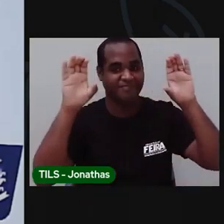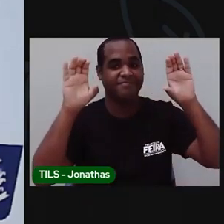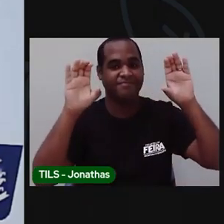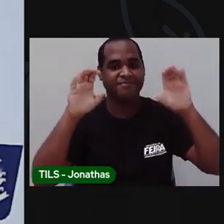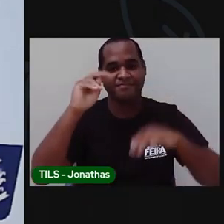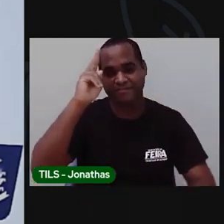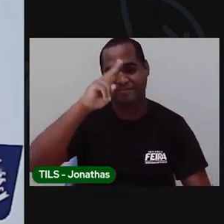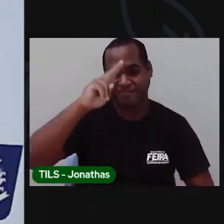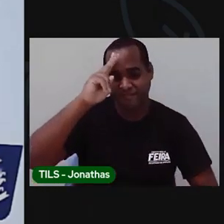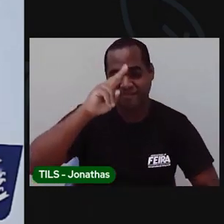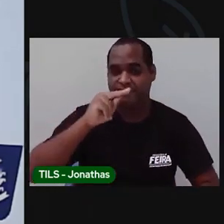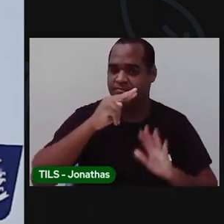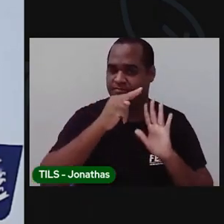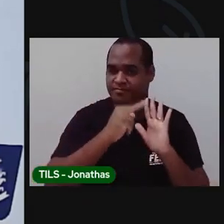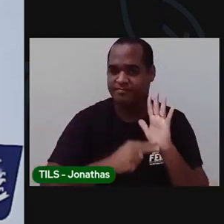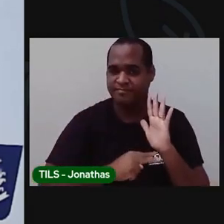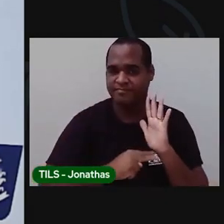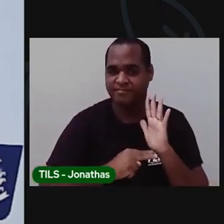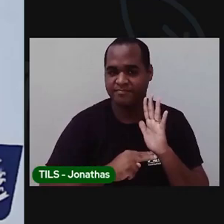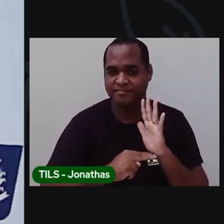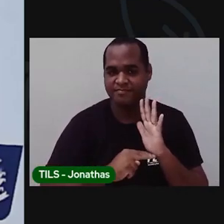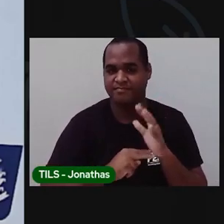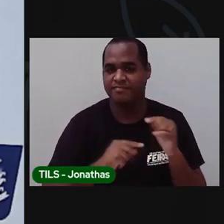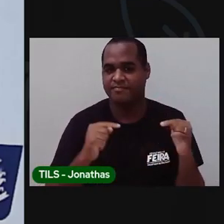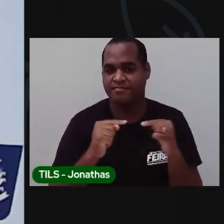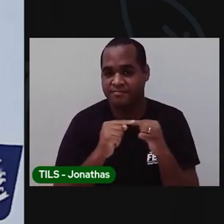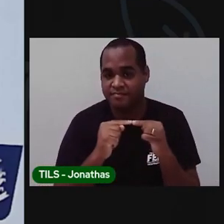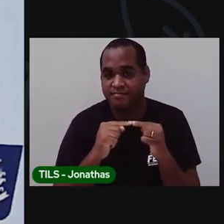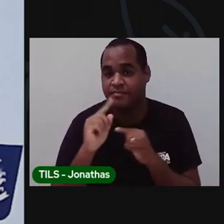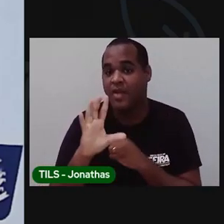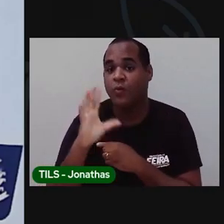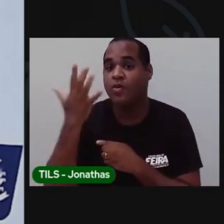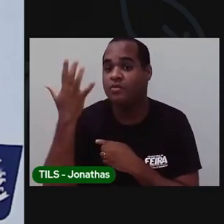leitura? Vocês lembram o que foi que aconteceu?